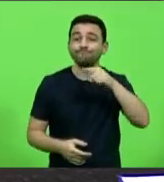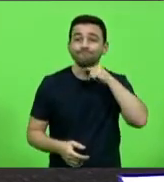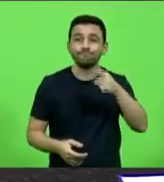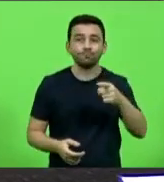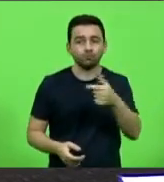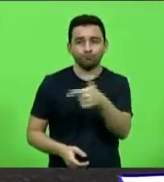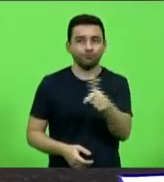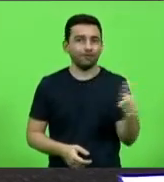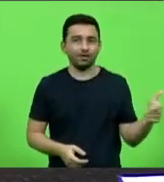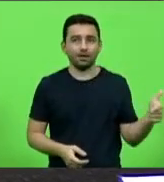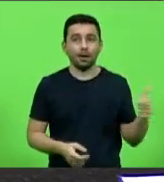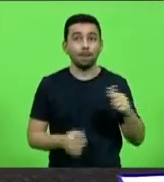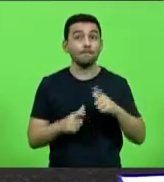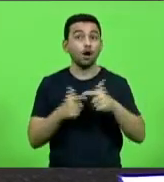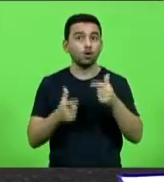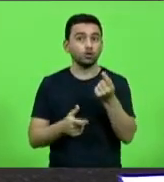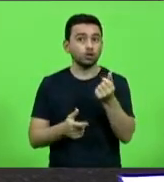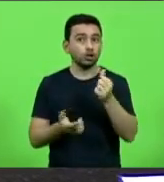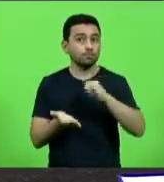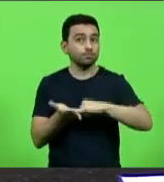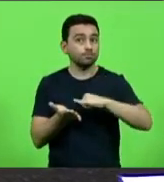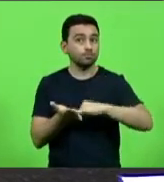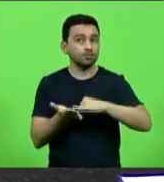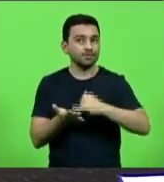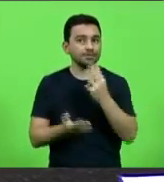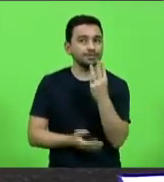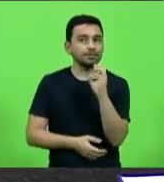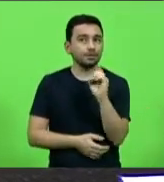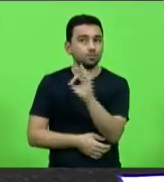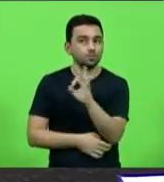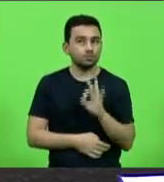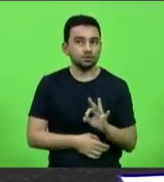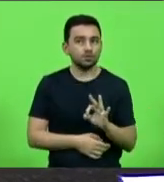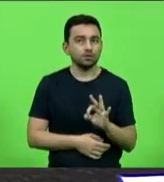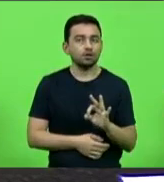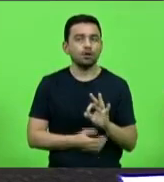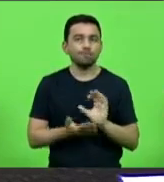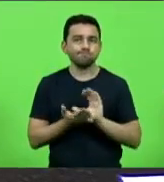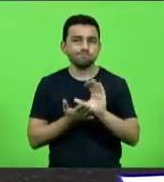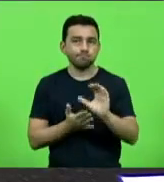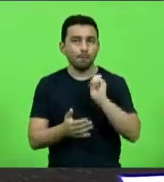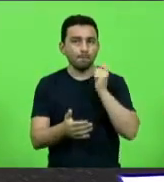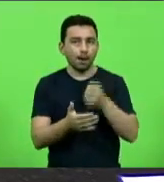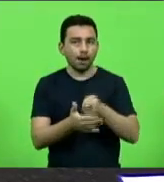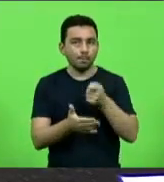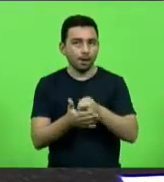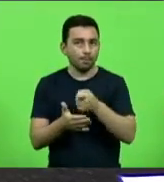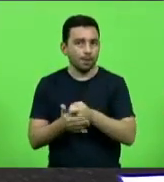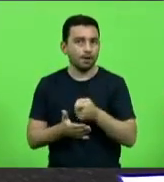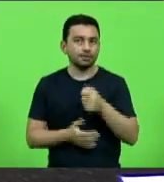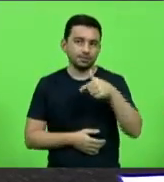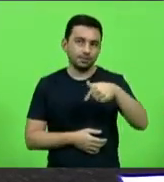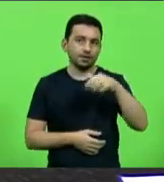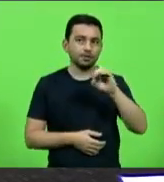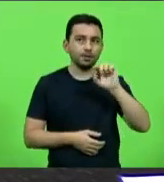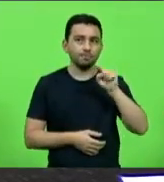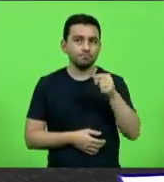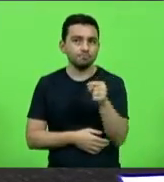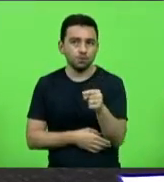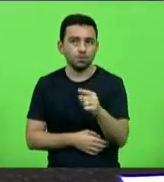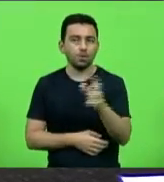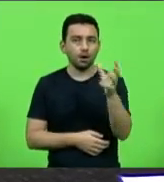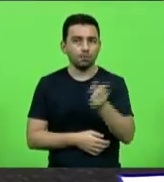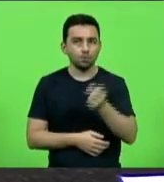acontece é que a maior parte desse imposto, cerca de 30%, vai para pagar os 70 mil aposentados do nosso